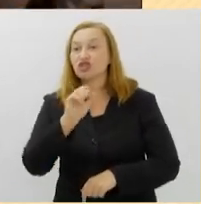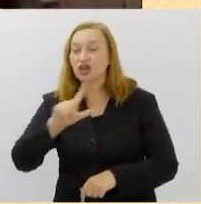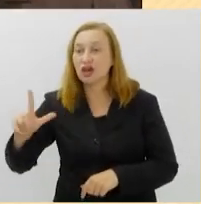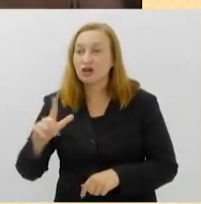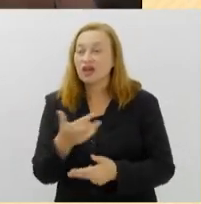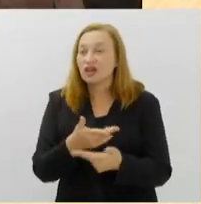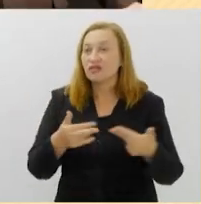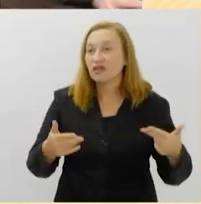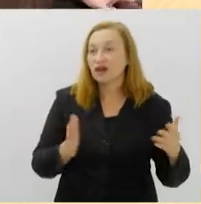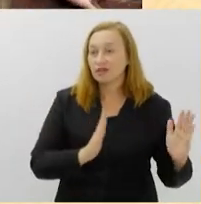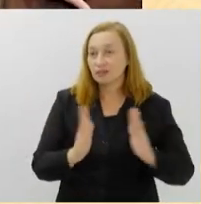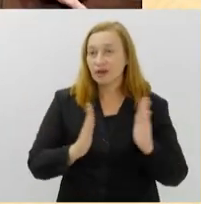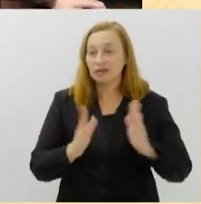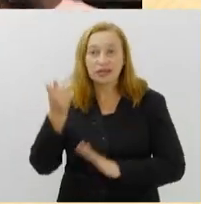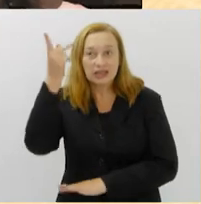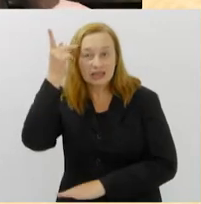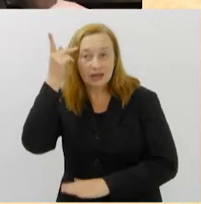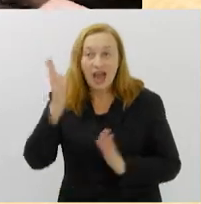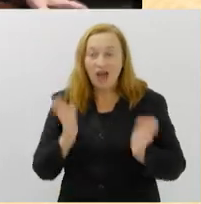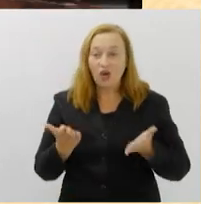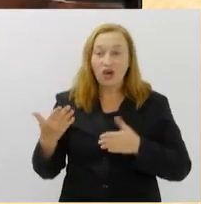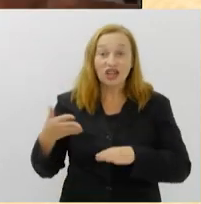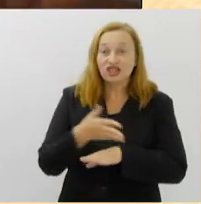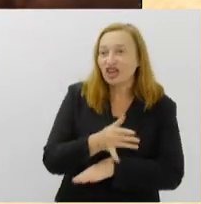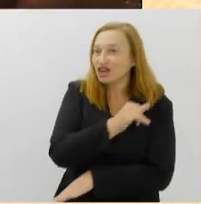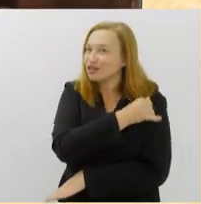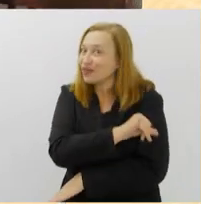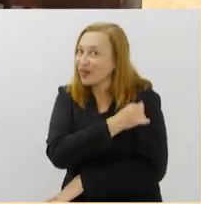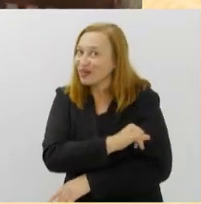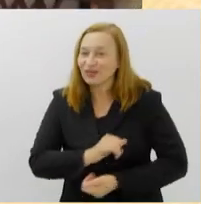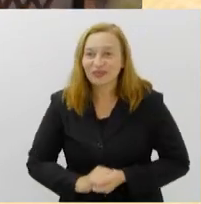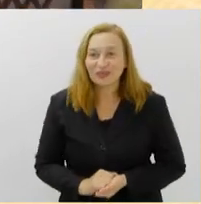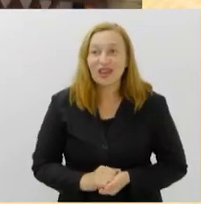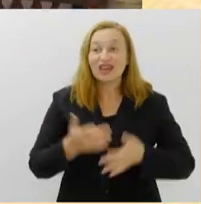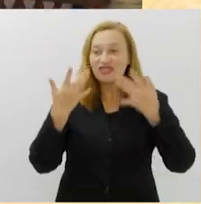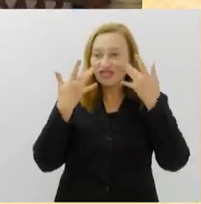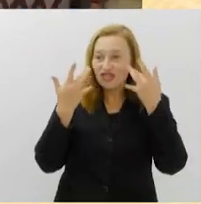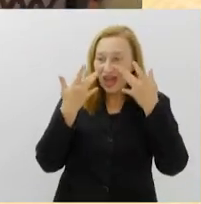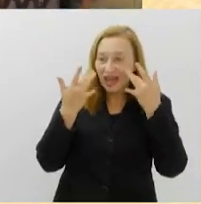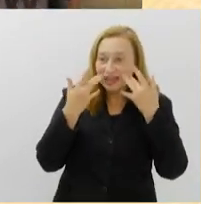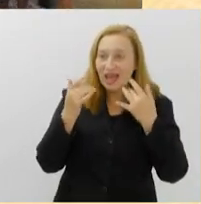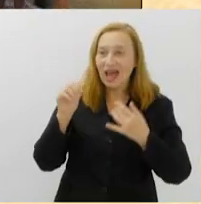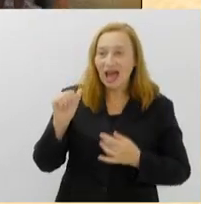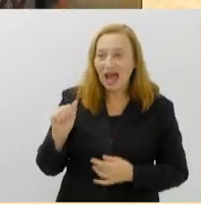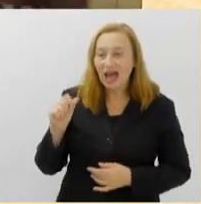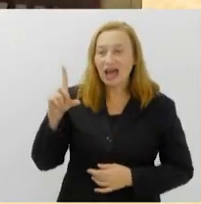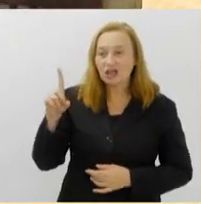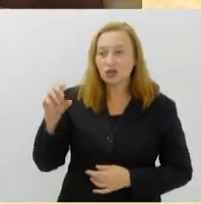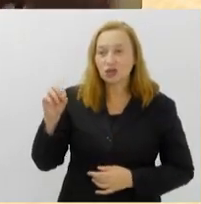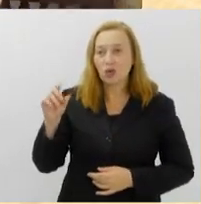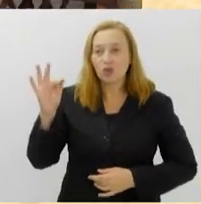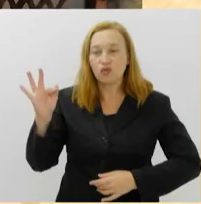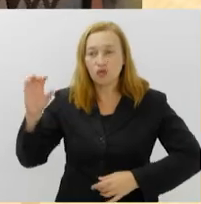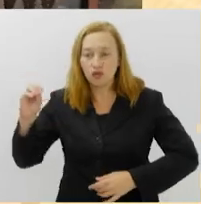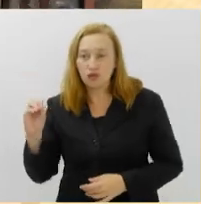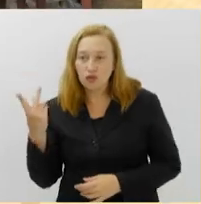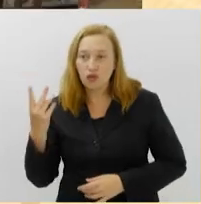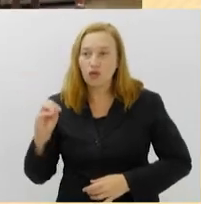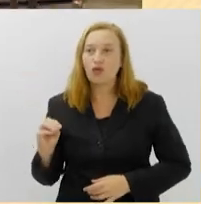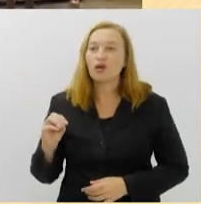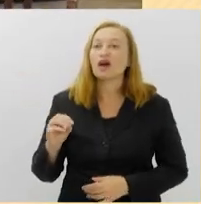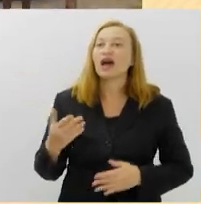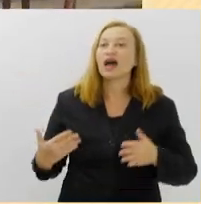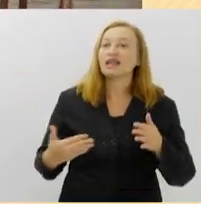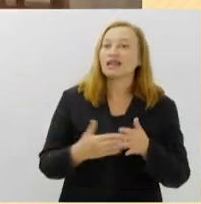temporada em São Paulo, agora chega ao Rio de Janeiro, no Teatro Adolfo Bloch, do dia 27 de setembro